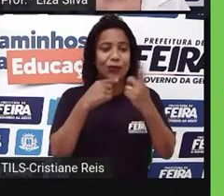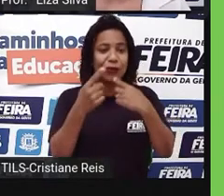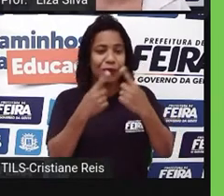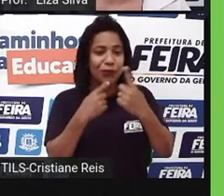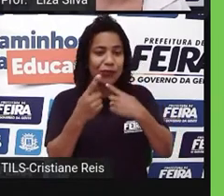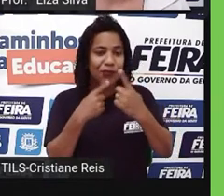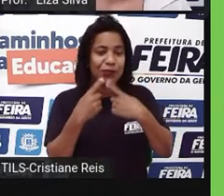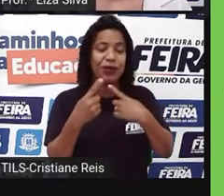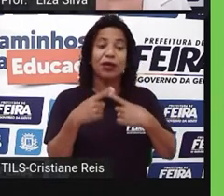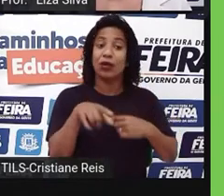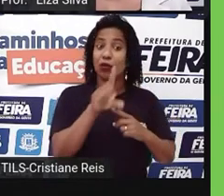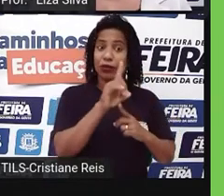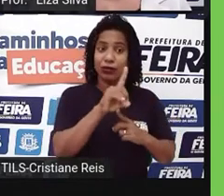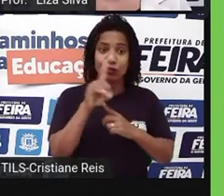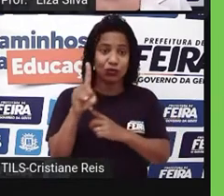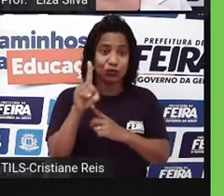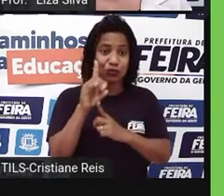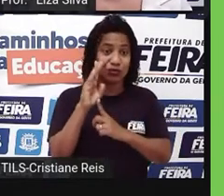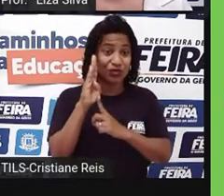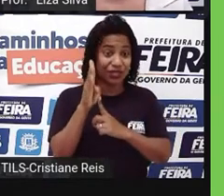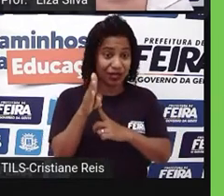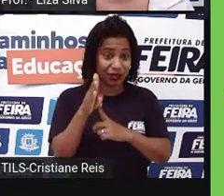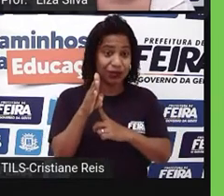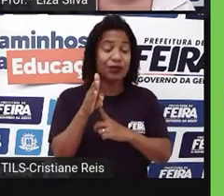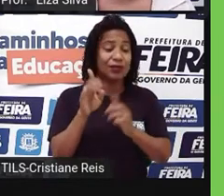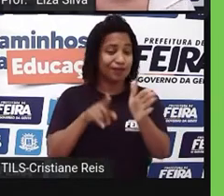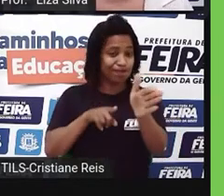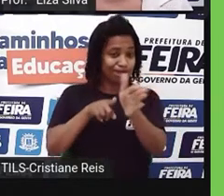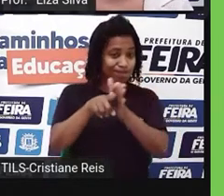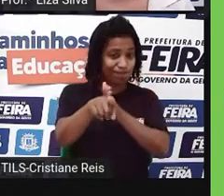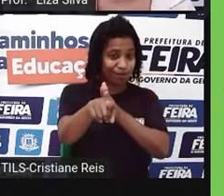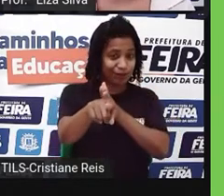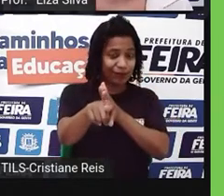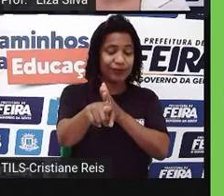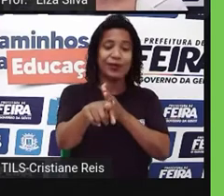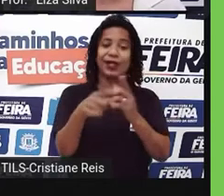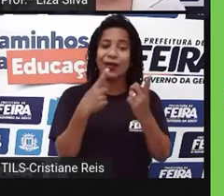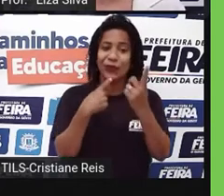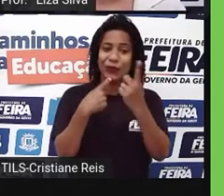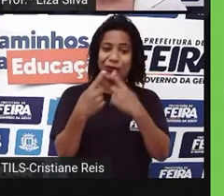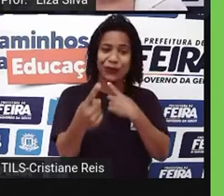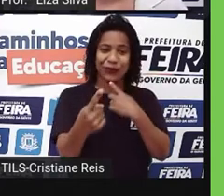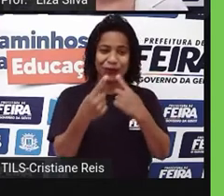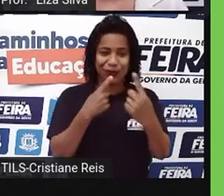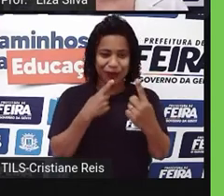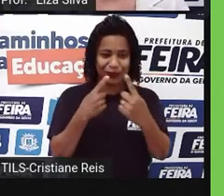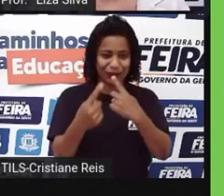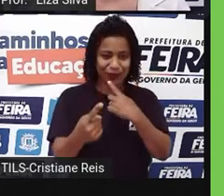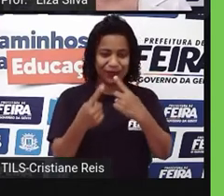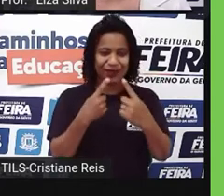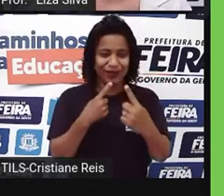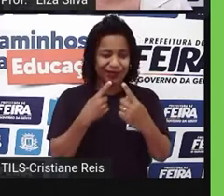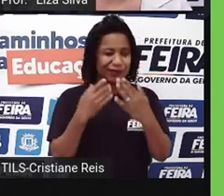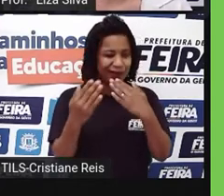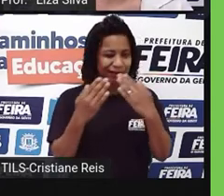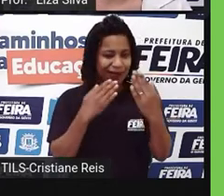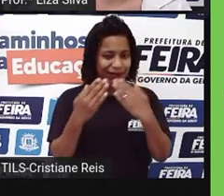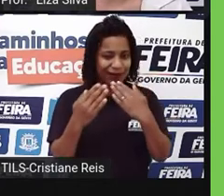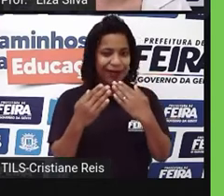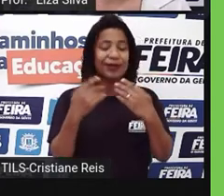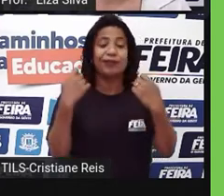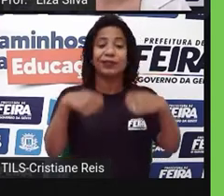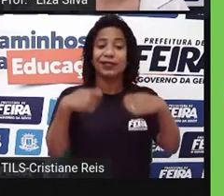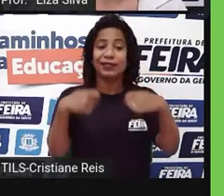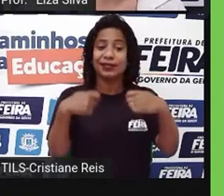discurso direto e também a própria entrevista, por ser dialogada, a gente vai sentir necessidade de